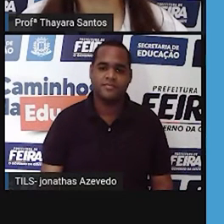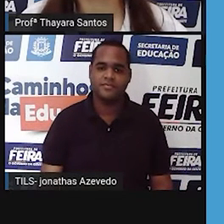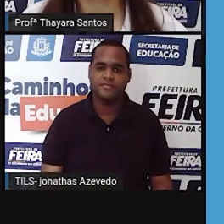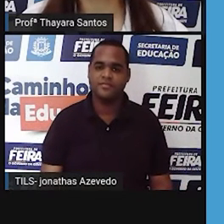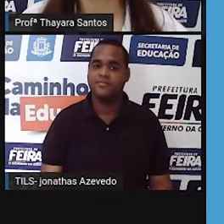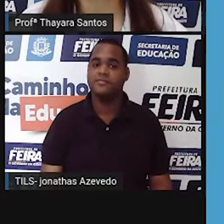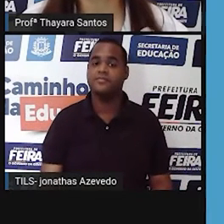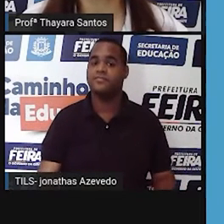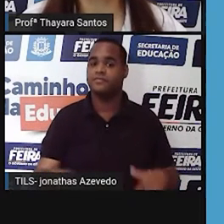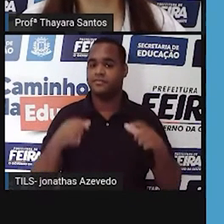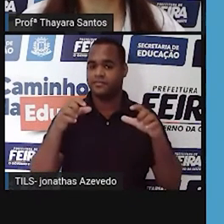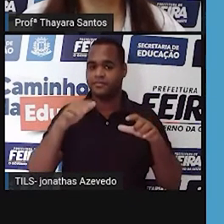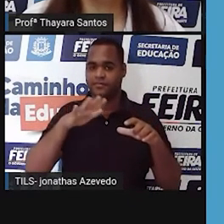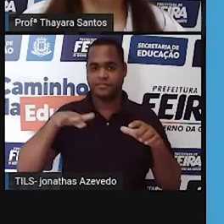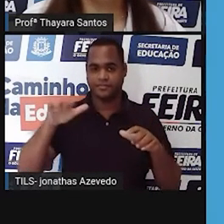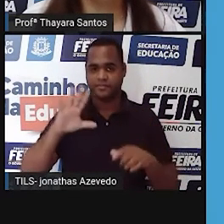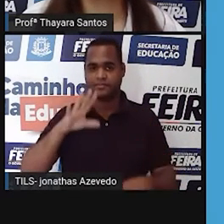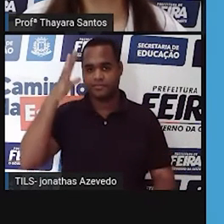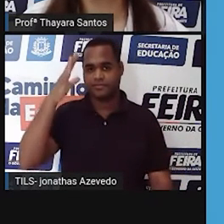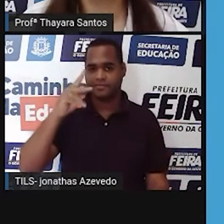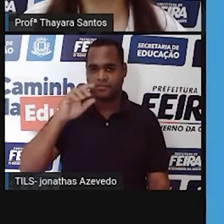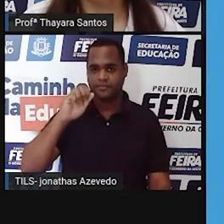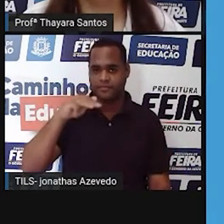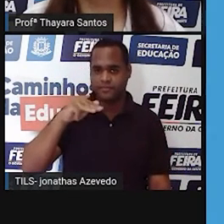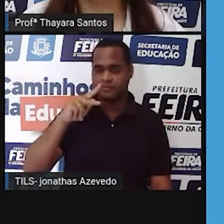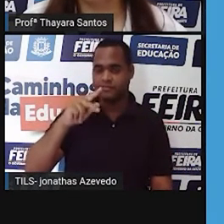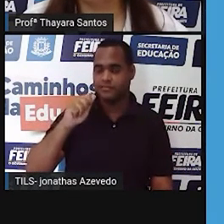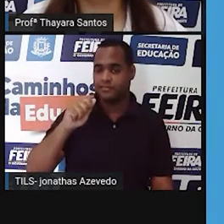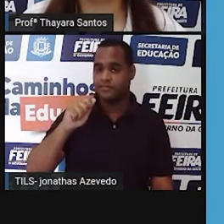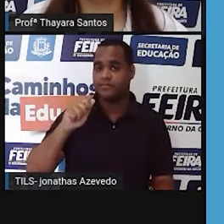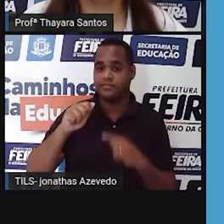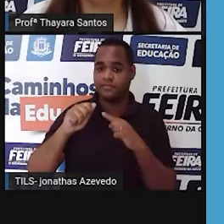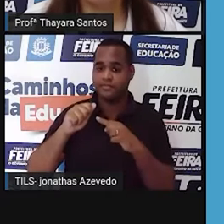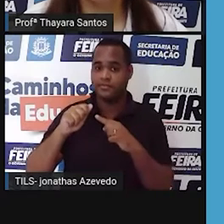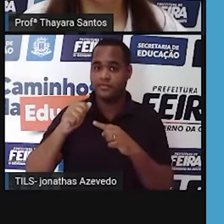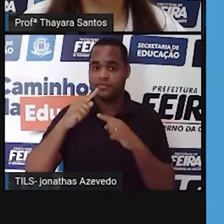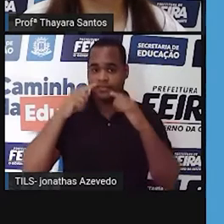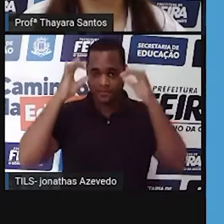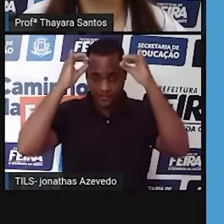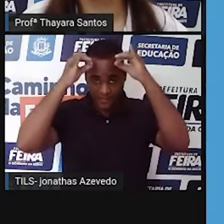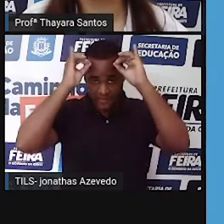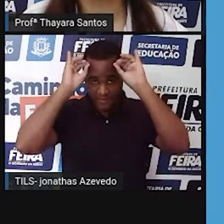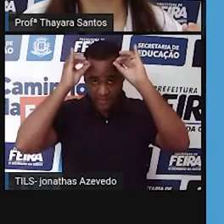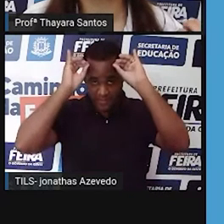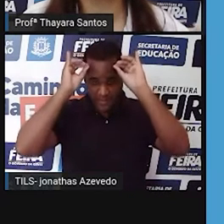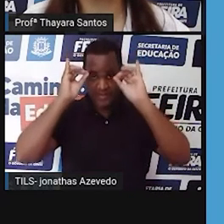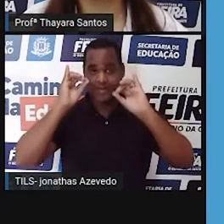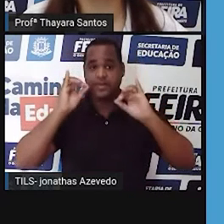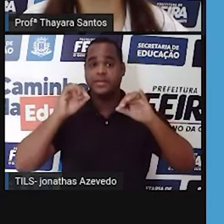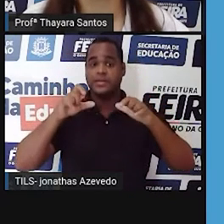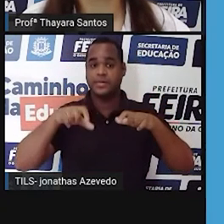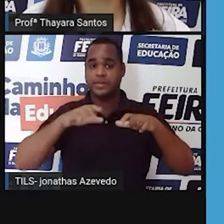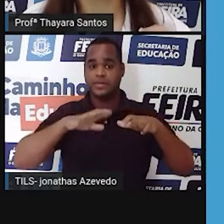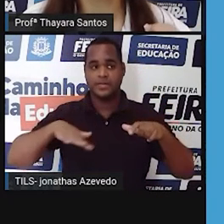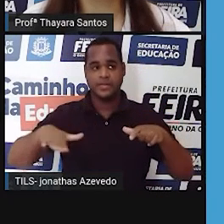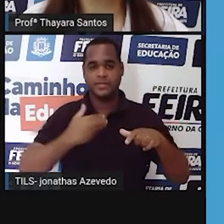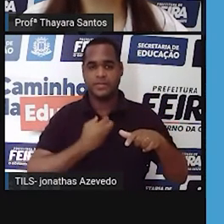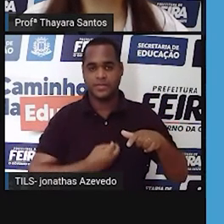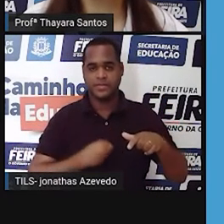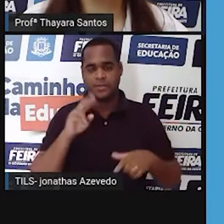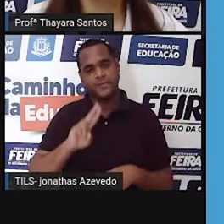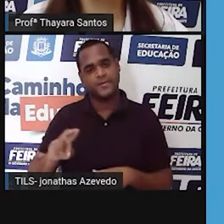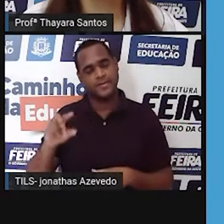Agora, quais são as ameaças ao Pampa? Principalmente a agropecuária. Então, a agropecuária, a